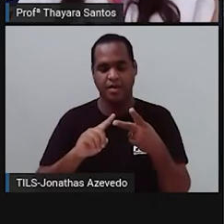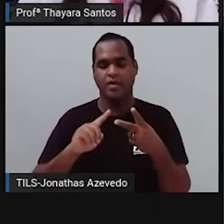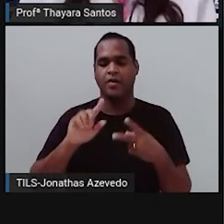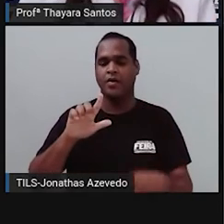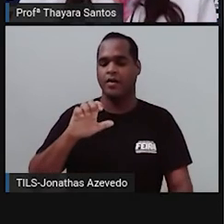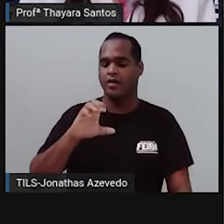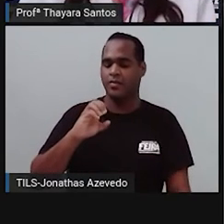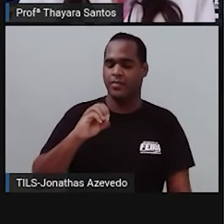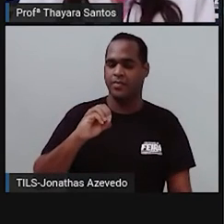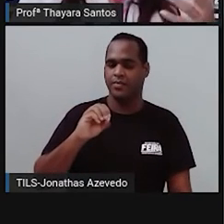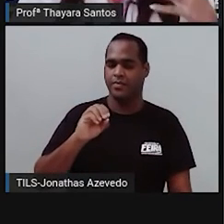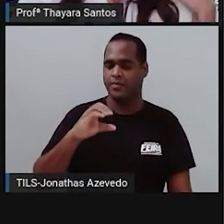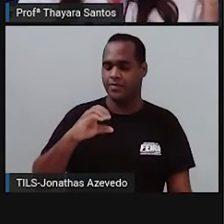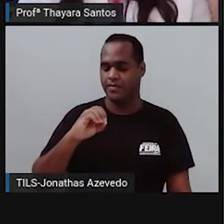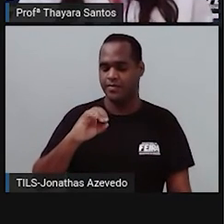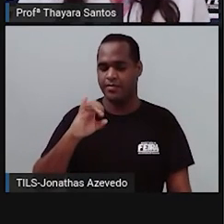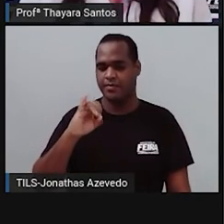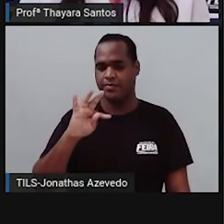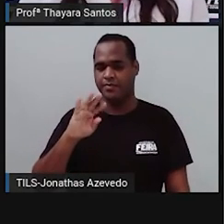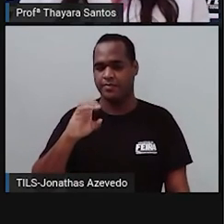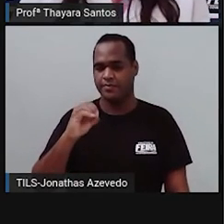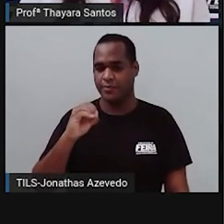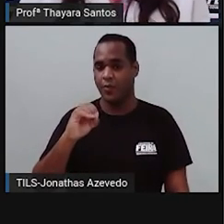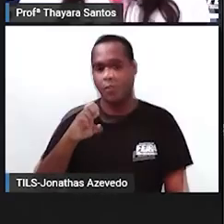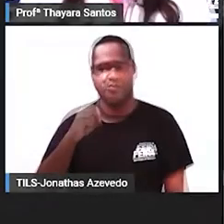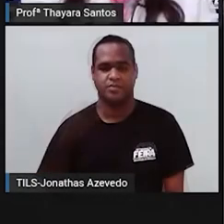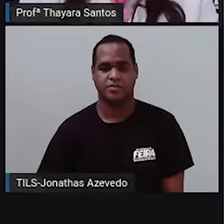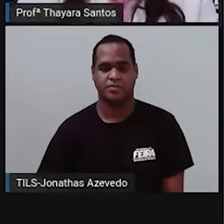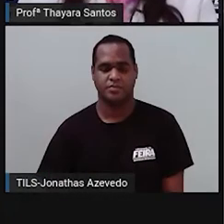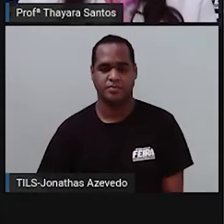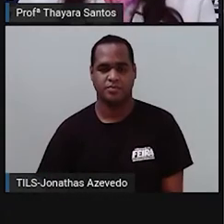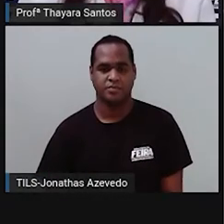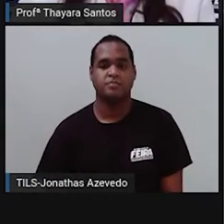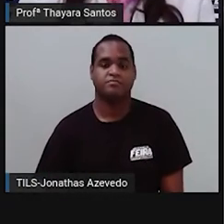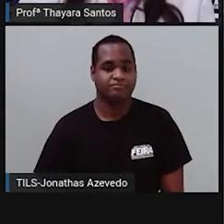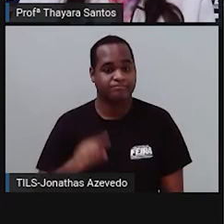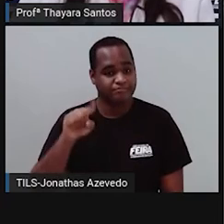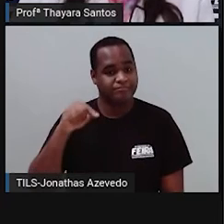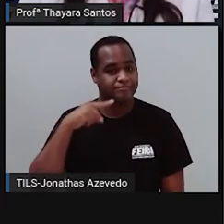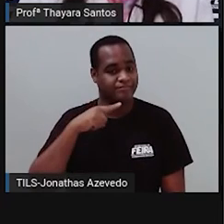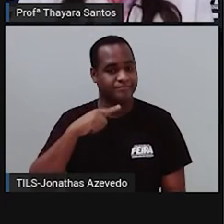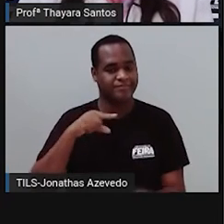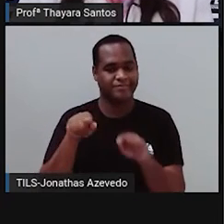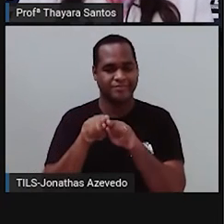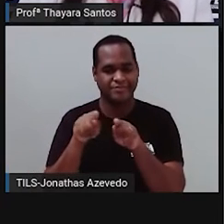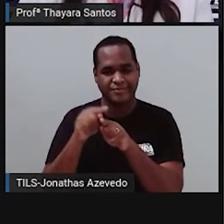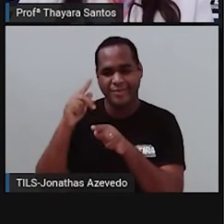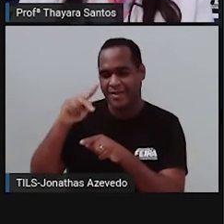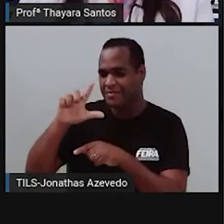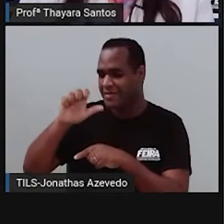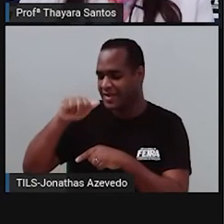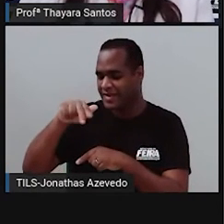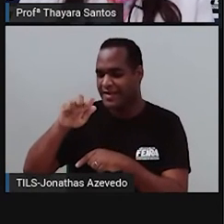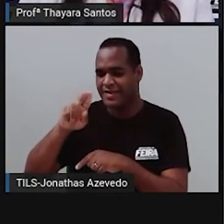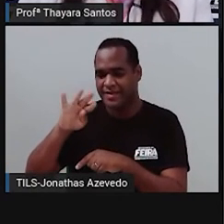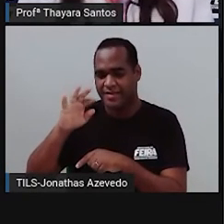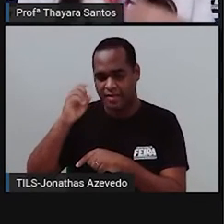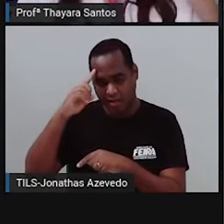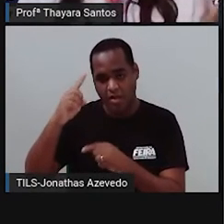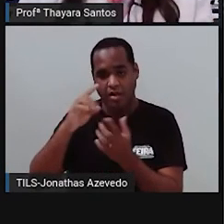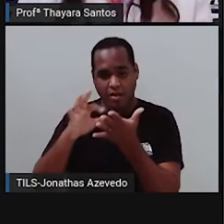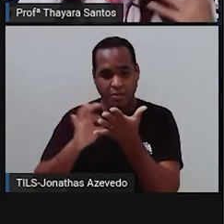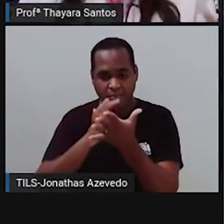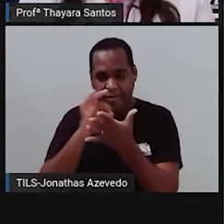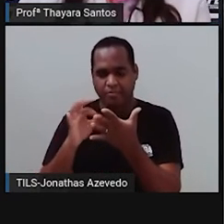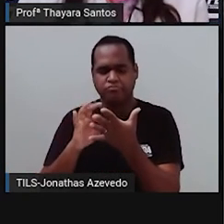ou glóbulos brancos, que são as células de defesa do nosso corpo. E a gente tem essas plaquetas, são fragmentos de células, podem ser